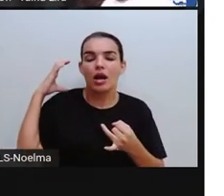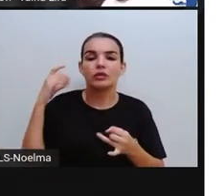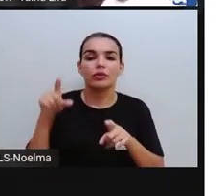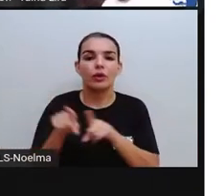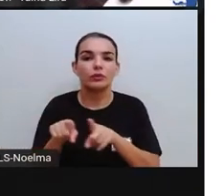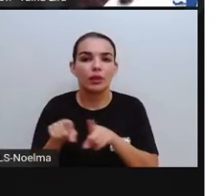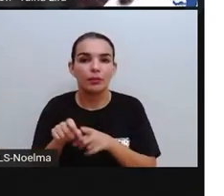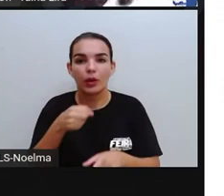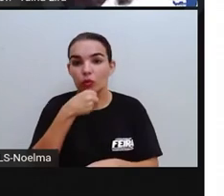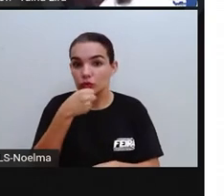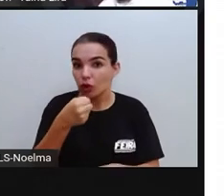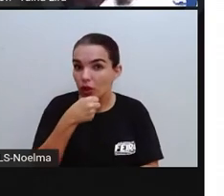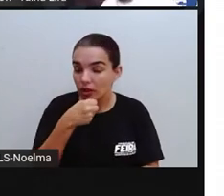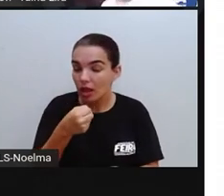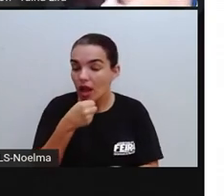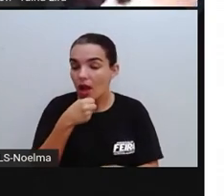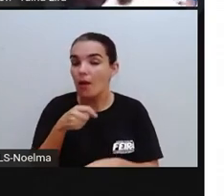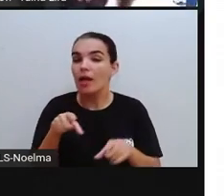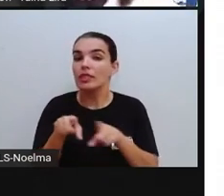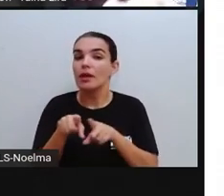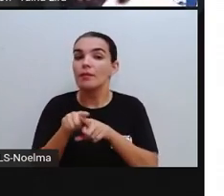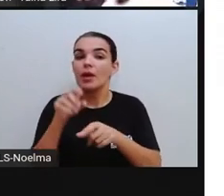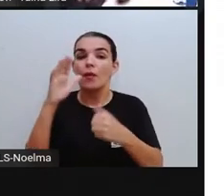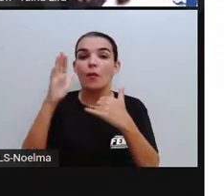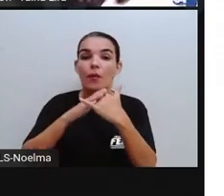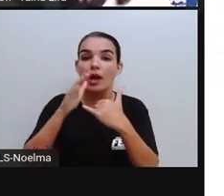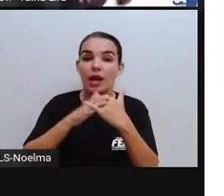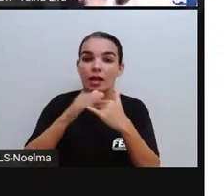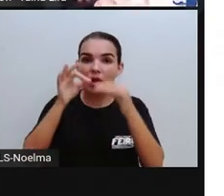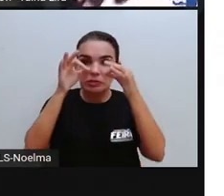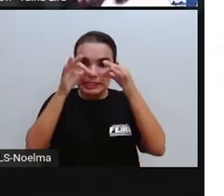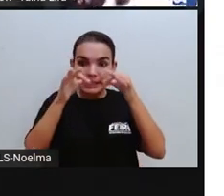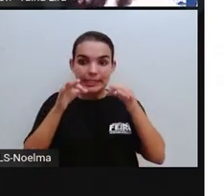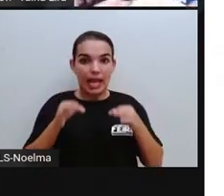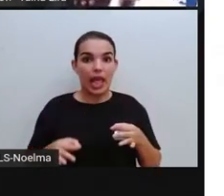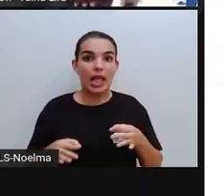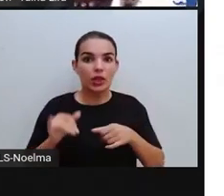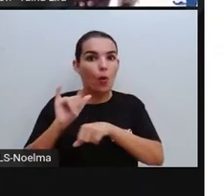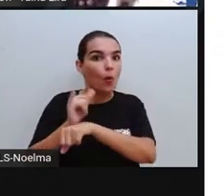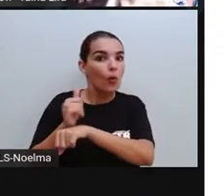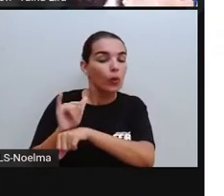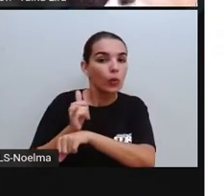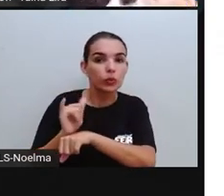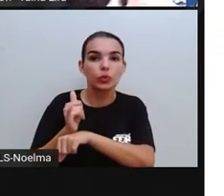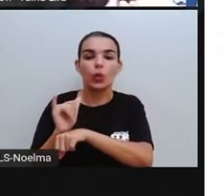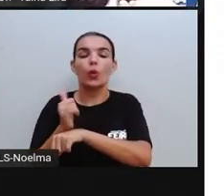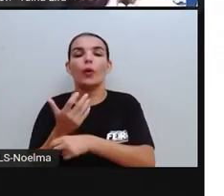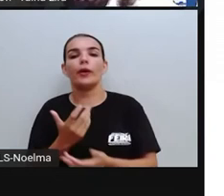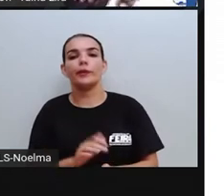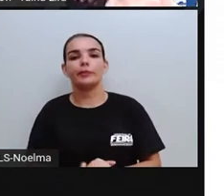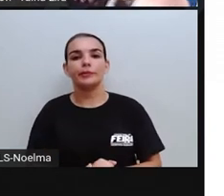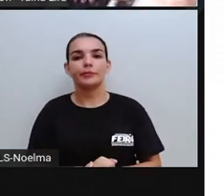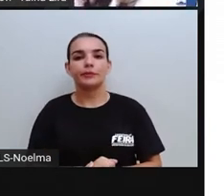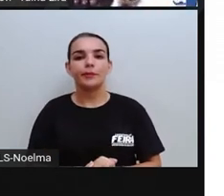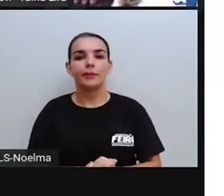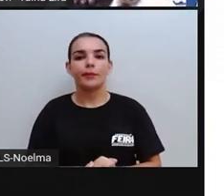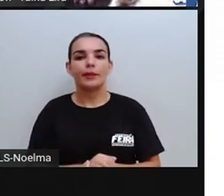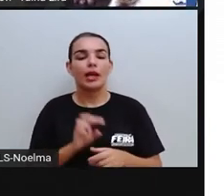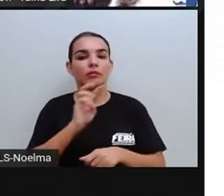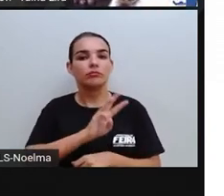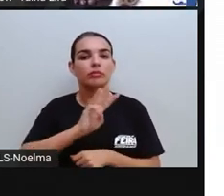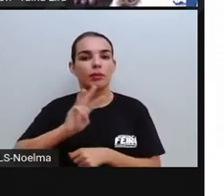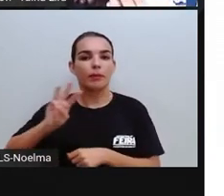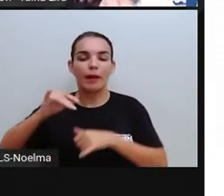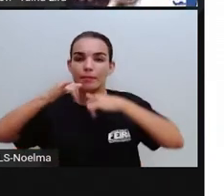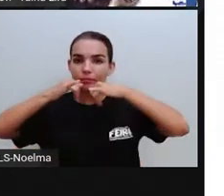próprio jornal impresso e os canais sérios, tá? No YouTube, os sites de